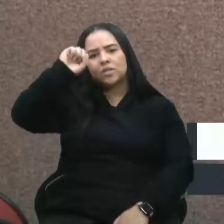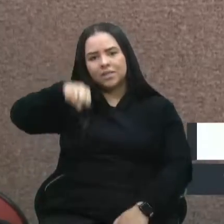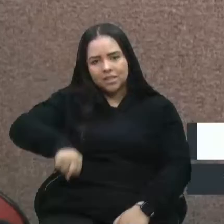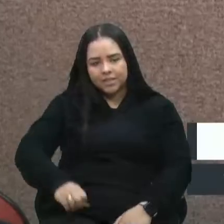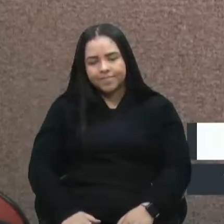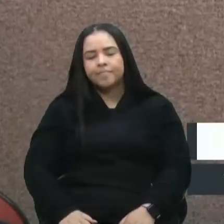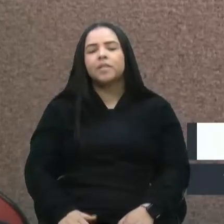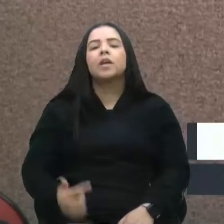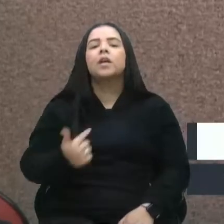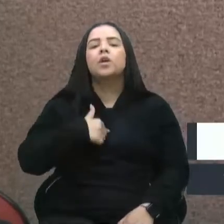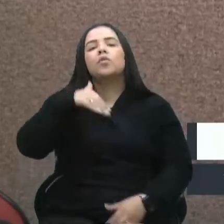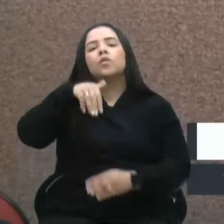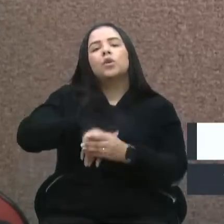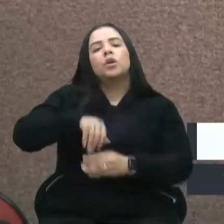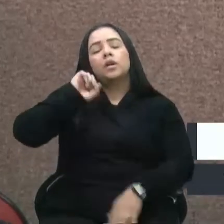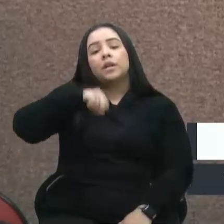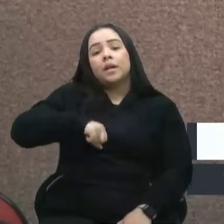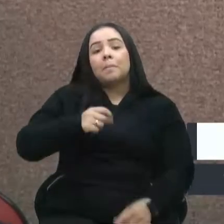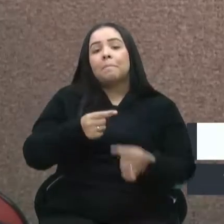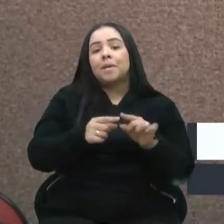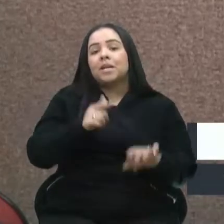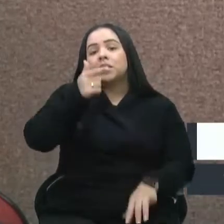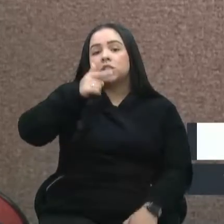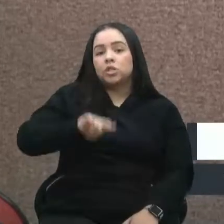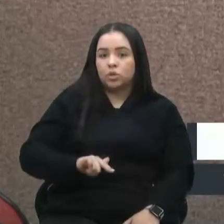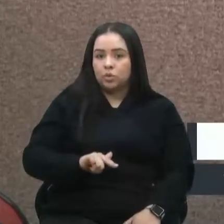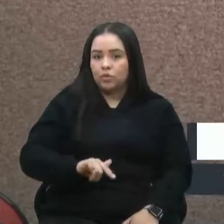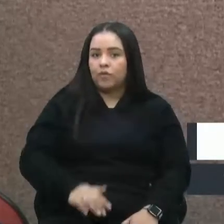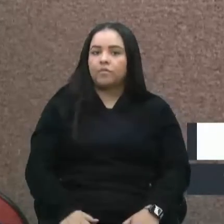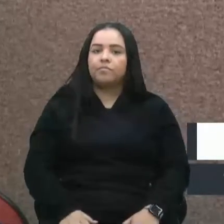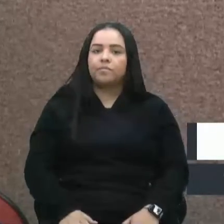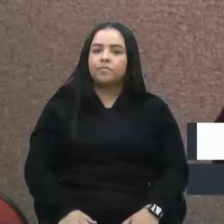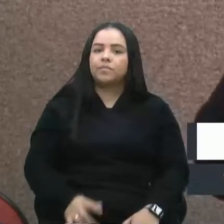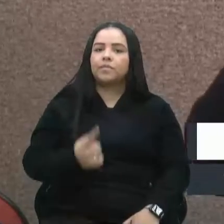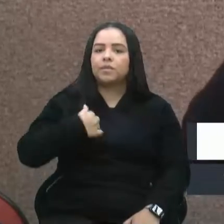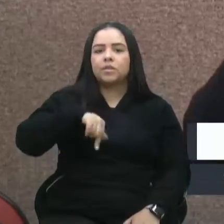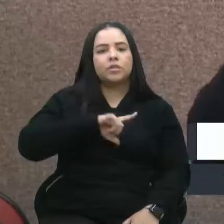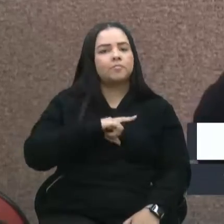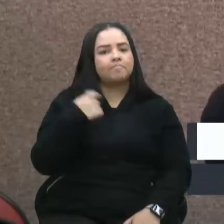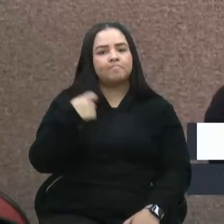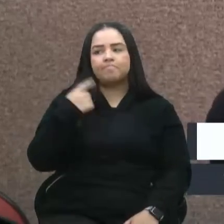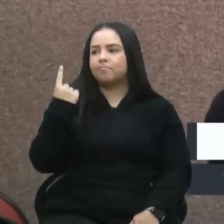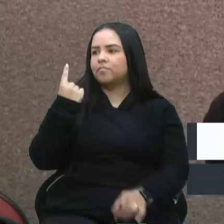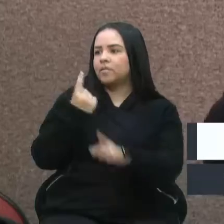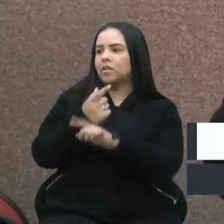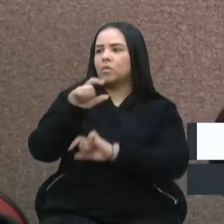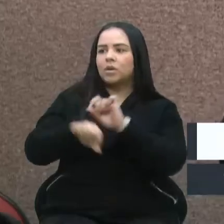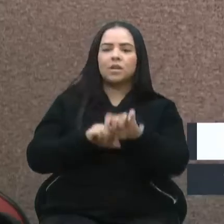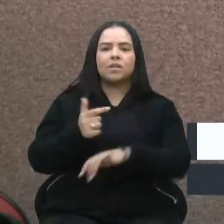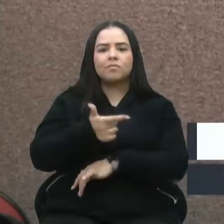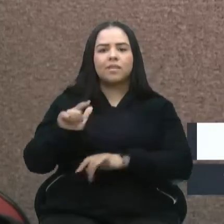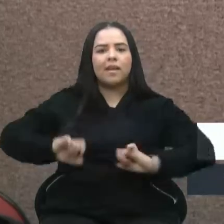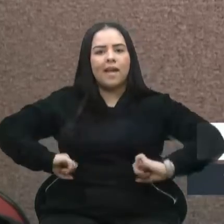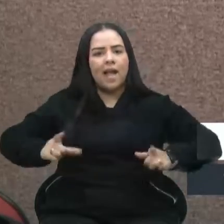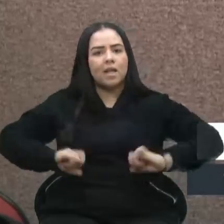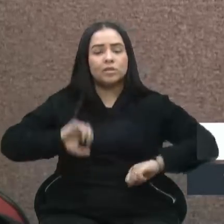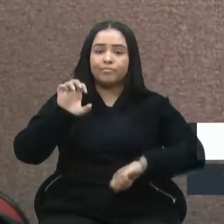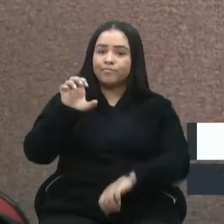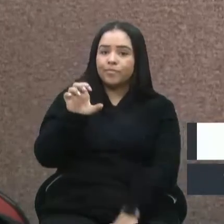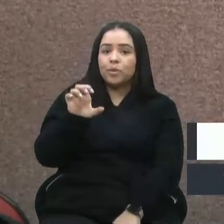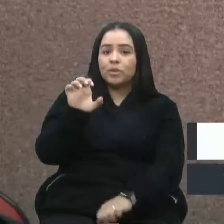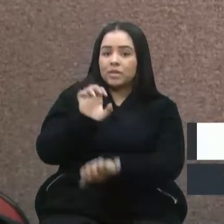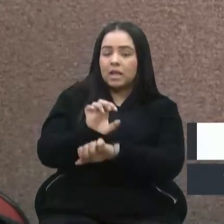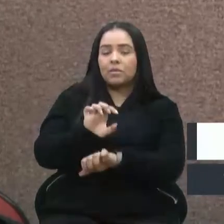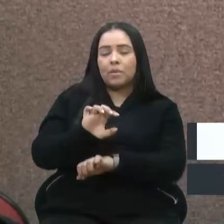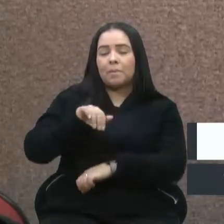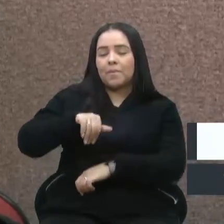Voto a favor, sim. Mas, repito, teríamos que encontrar uma forma que não desse custo para o Estado. Eu acho que seria bem